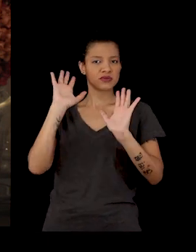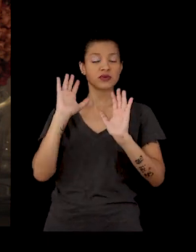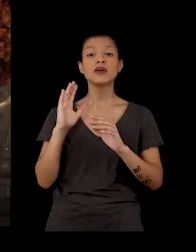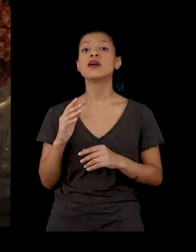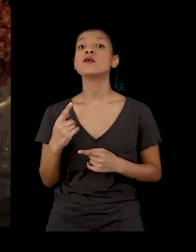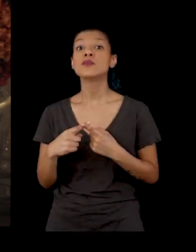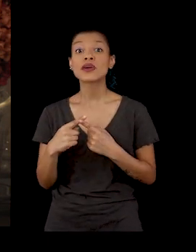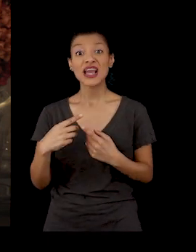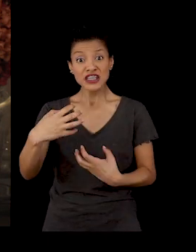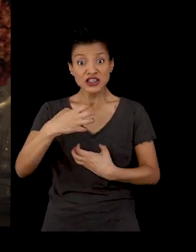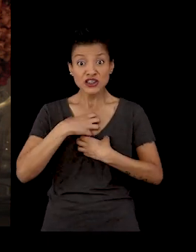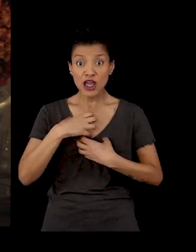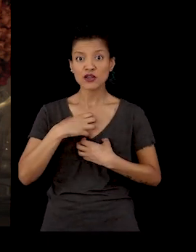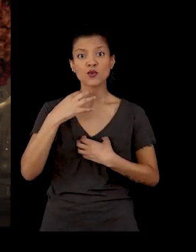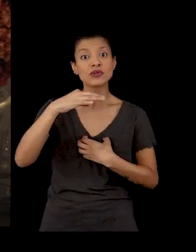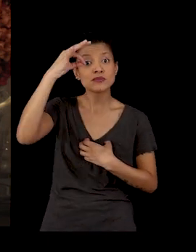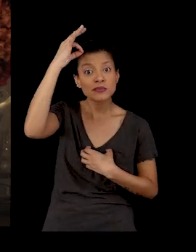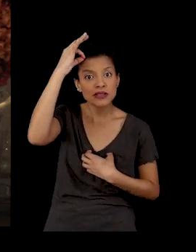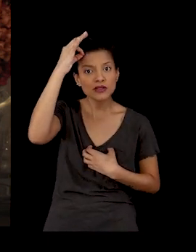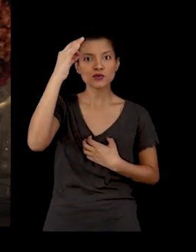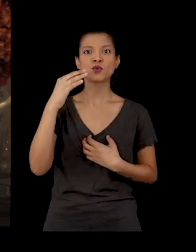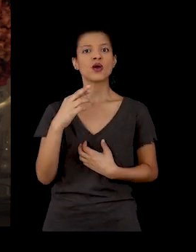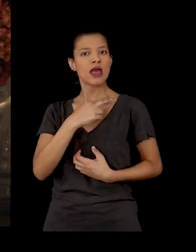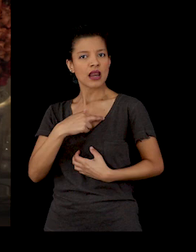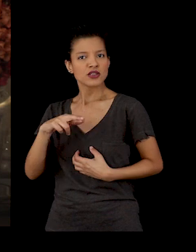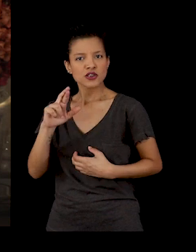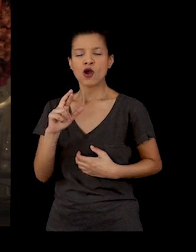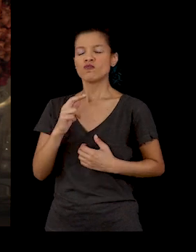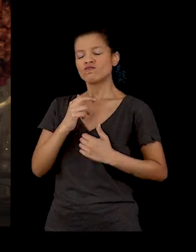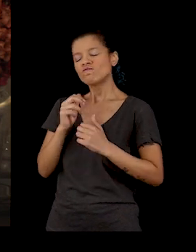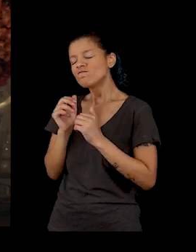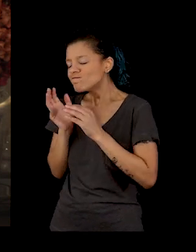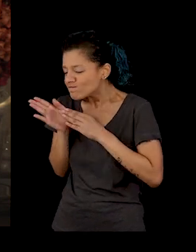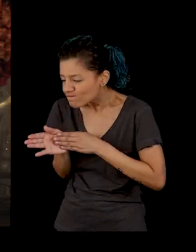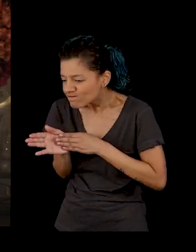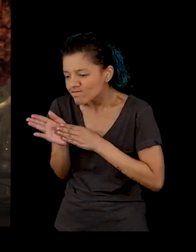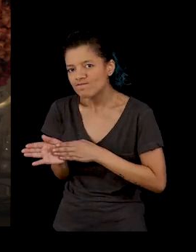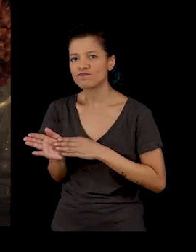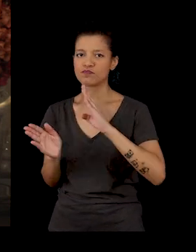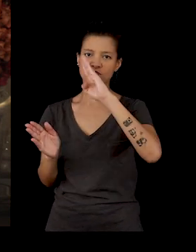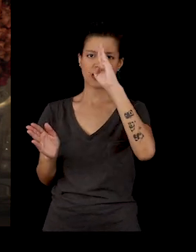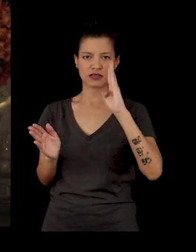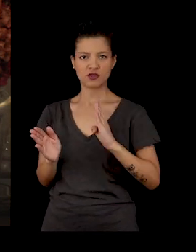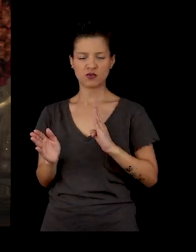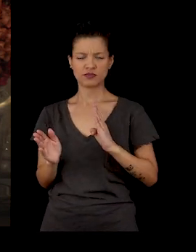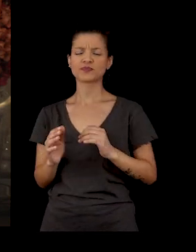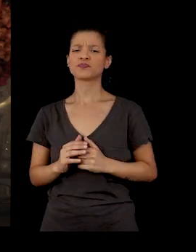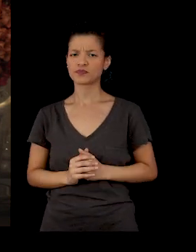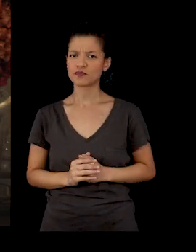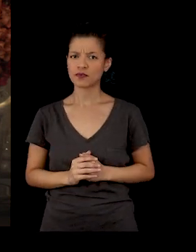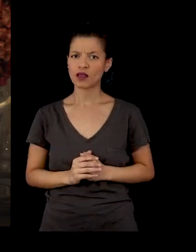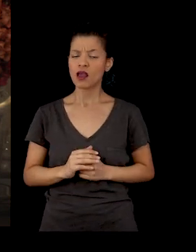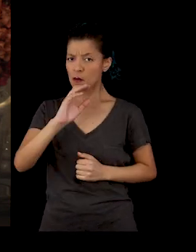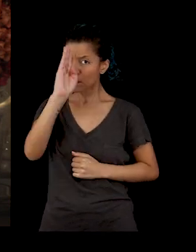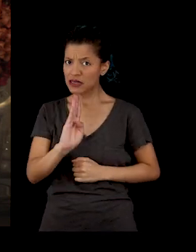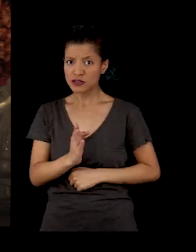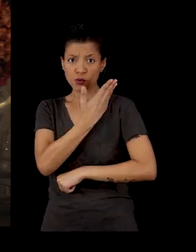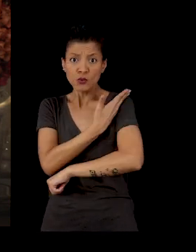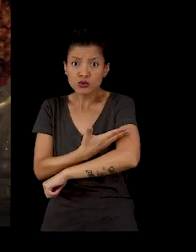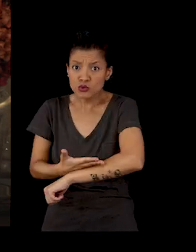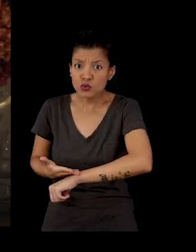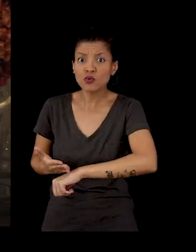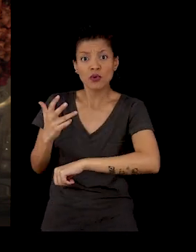encarna todo o espírito religioso do Brasil. O Brasil é um país muito religioso.